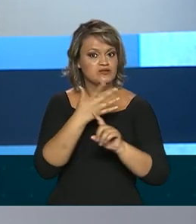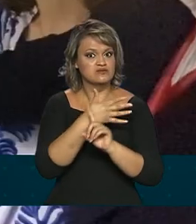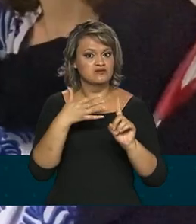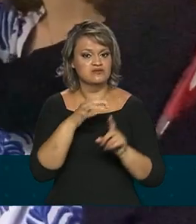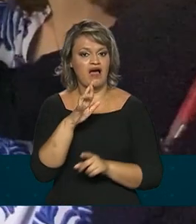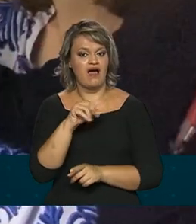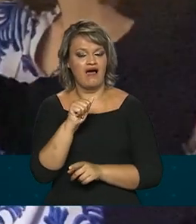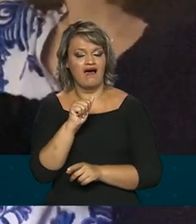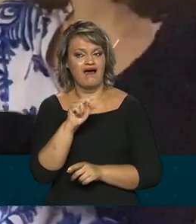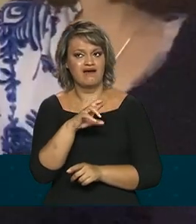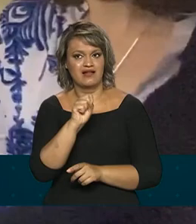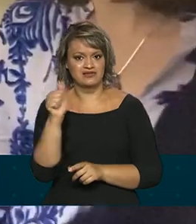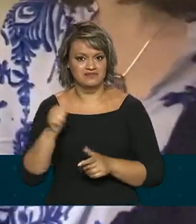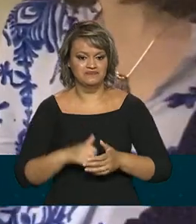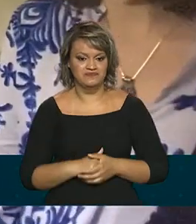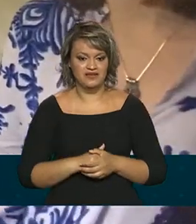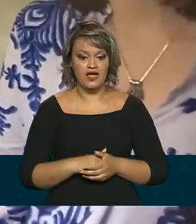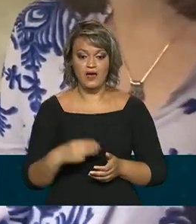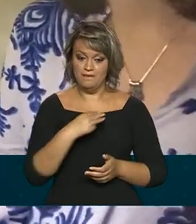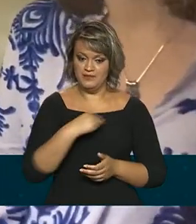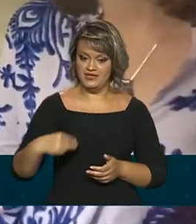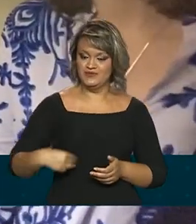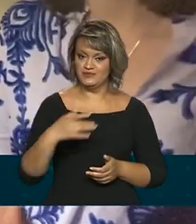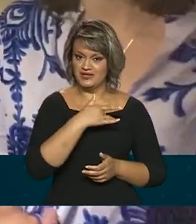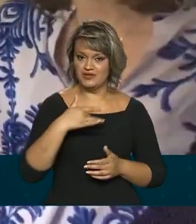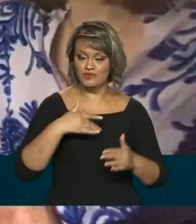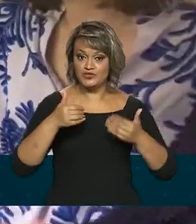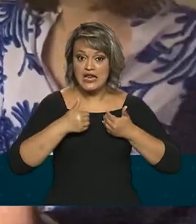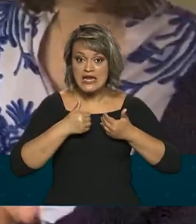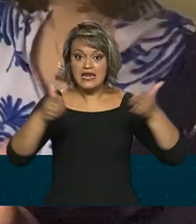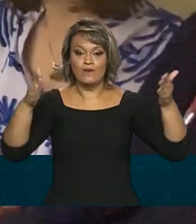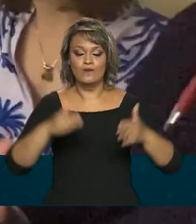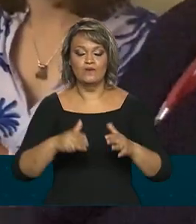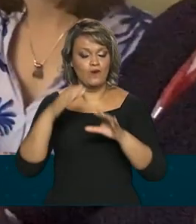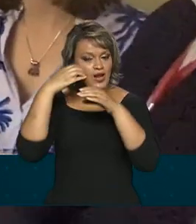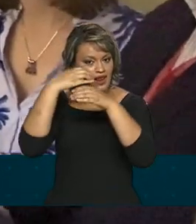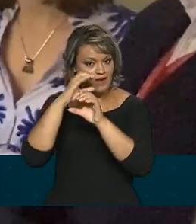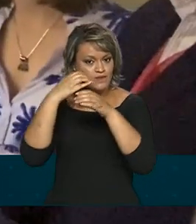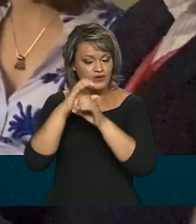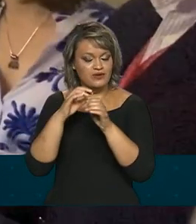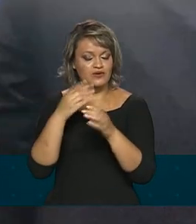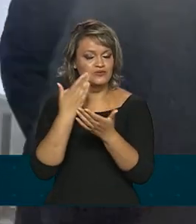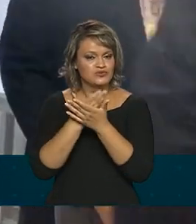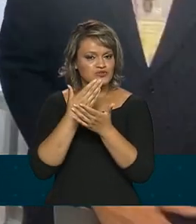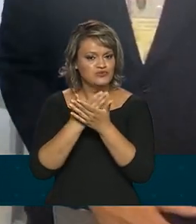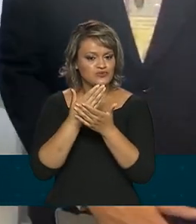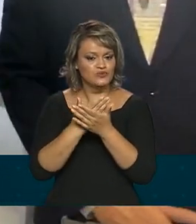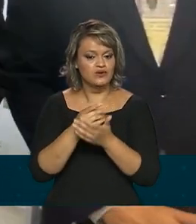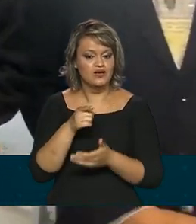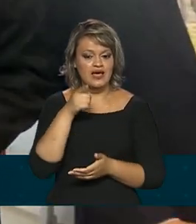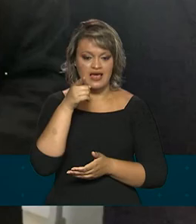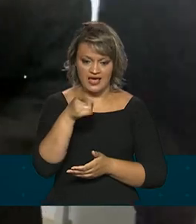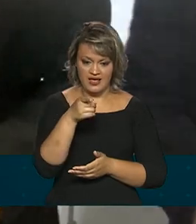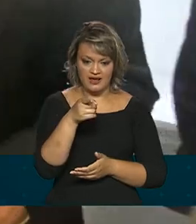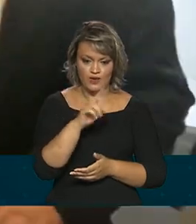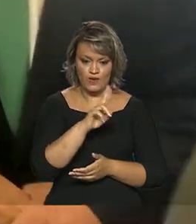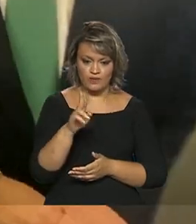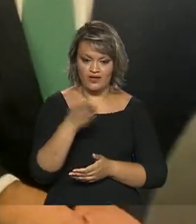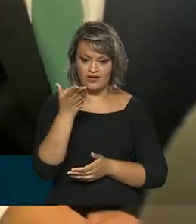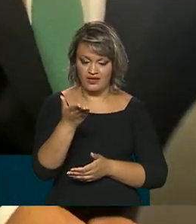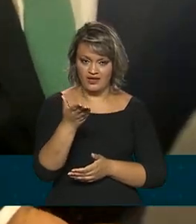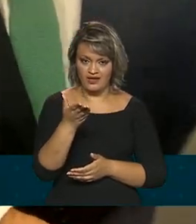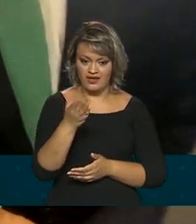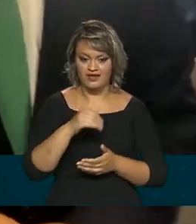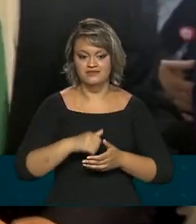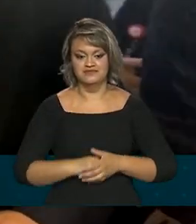O ministro da Saúde, Marcelo Queiroga, inaugurou o Laboratório de Biologia Molecular, professor doutor Fernando Eugênio